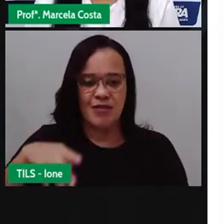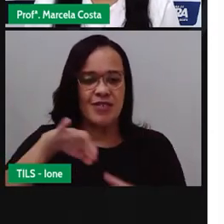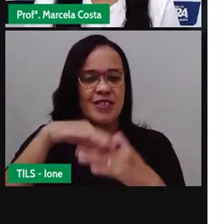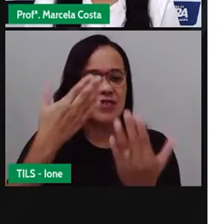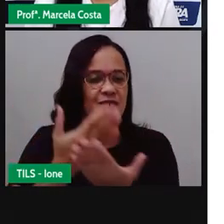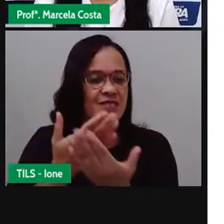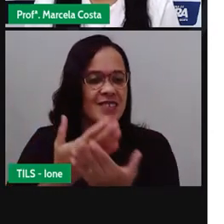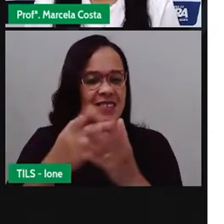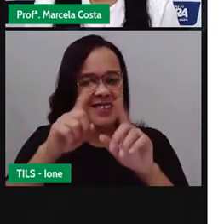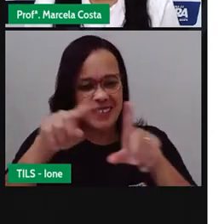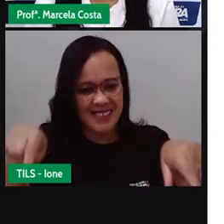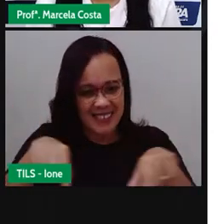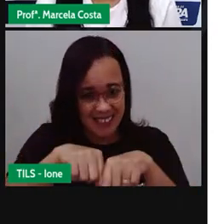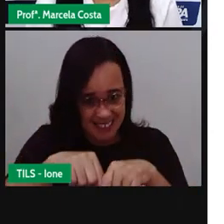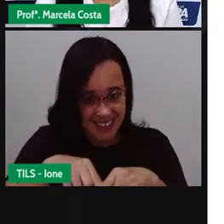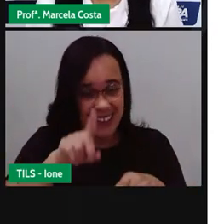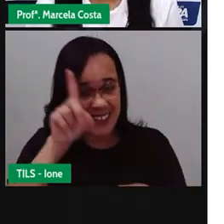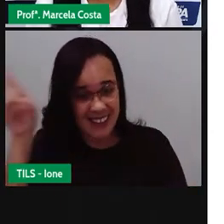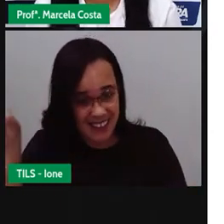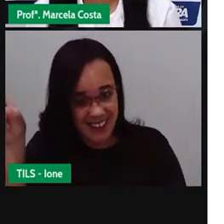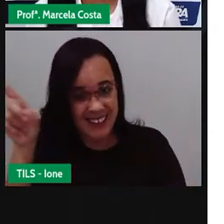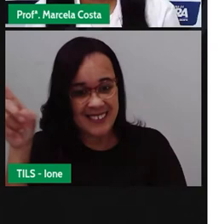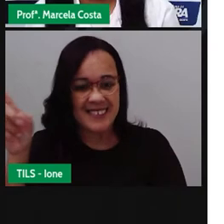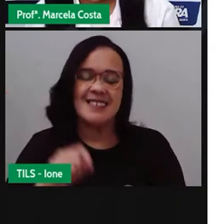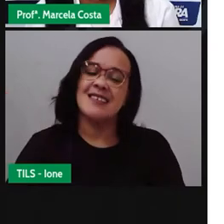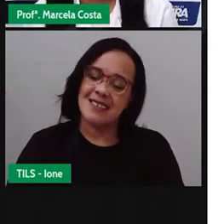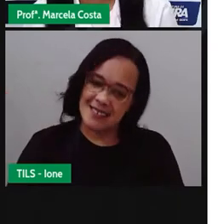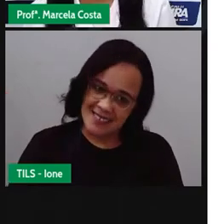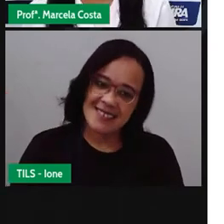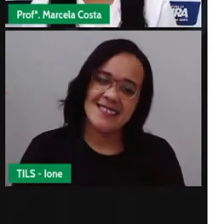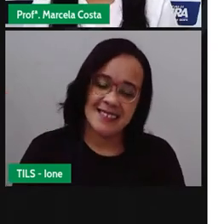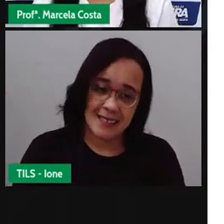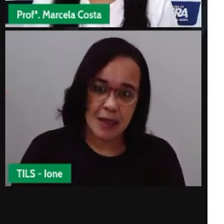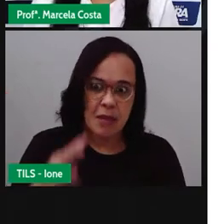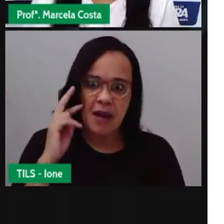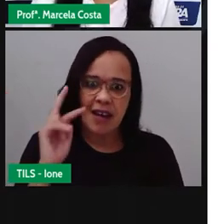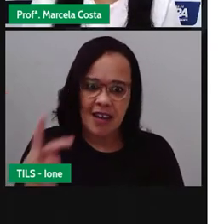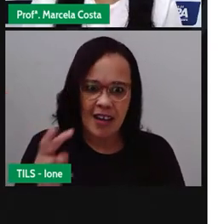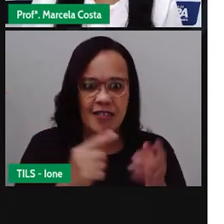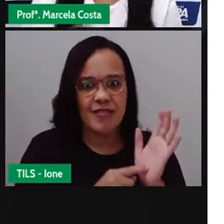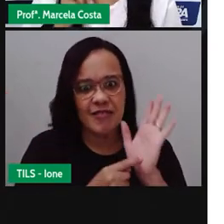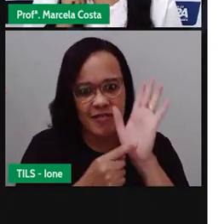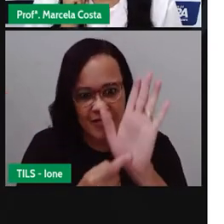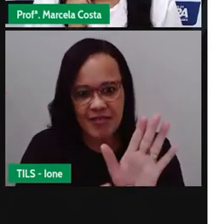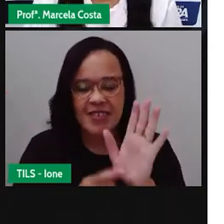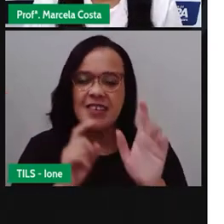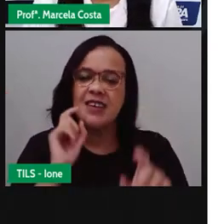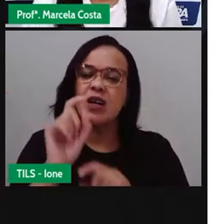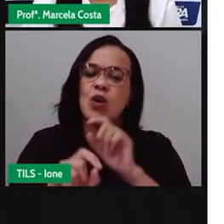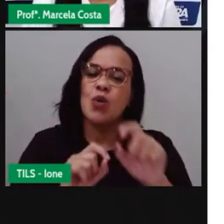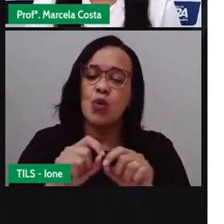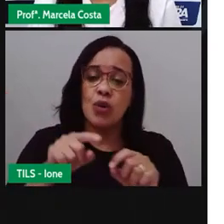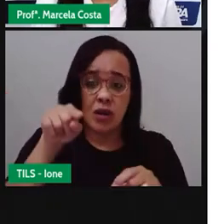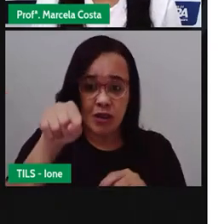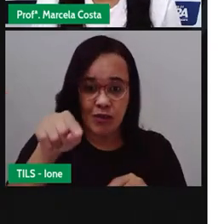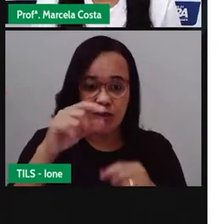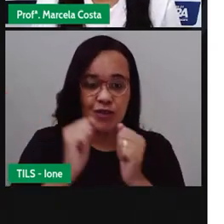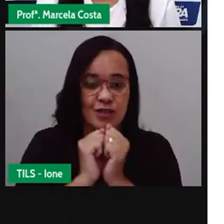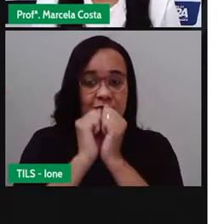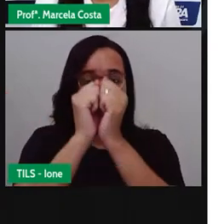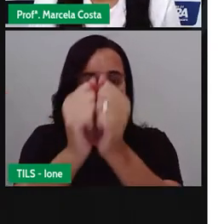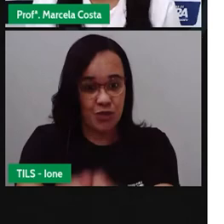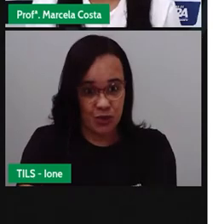na escola onde você é estudante, para que ela fique ciente que você está acompanhando o percurso